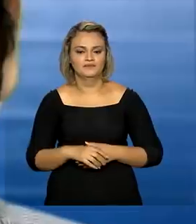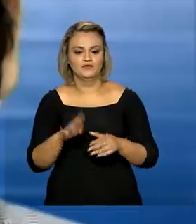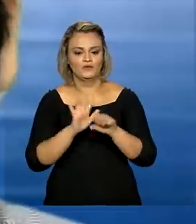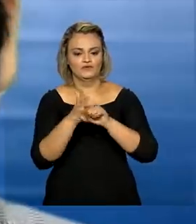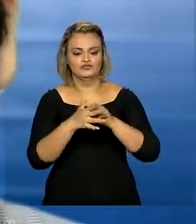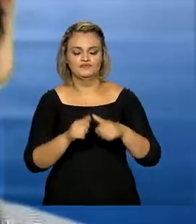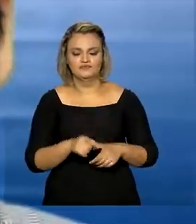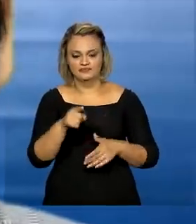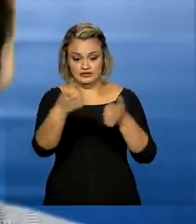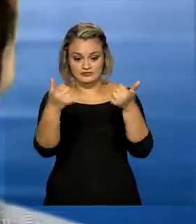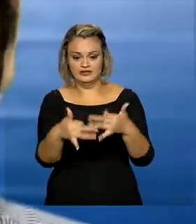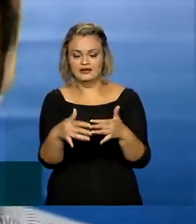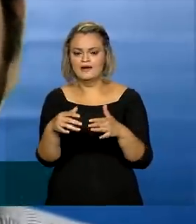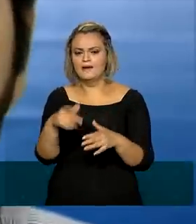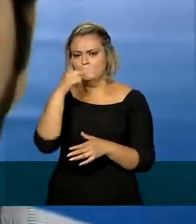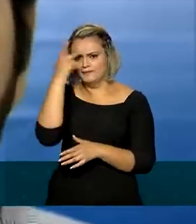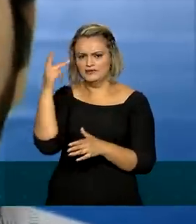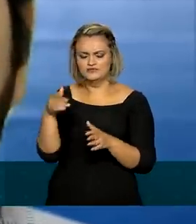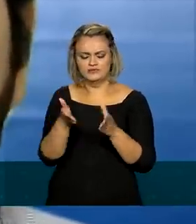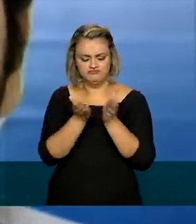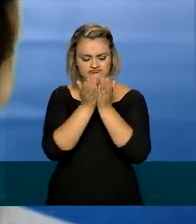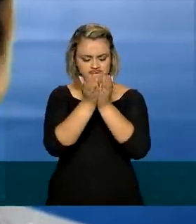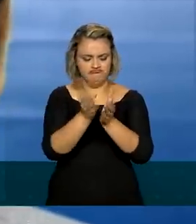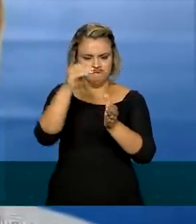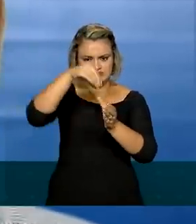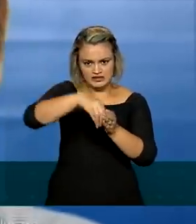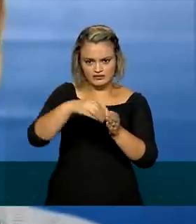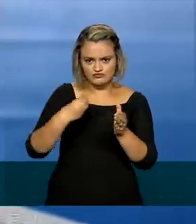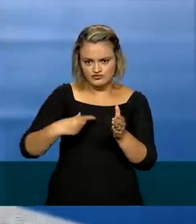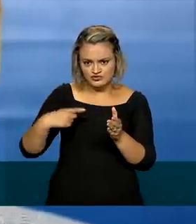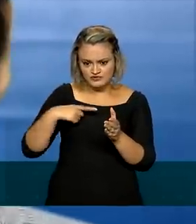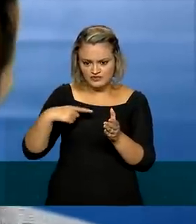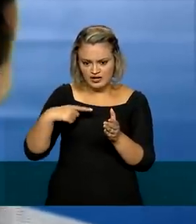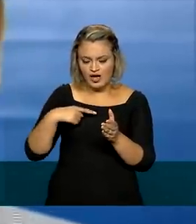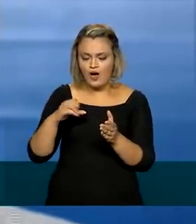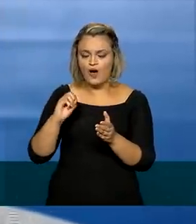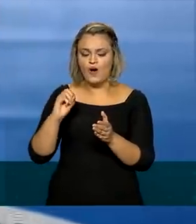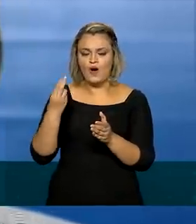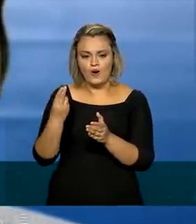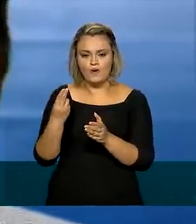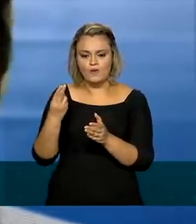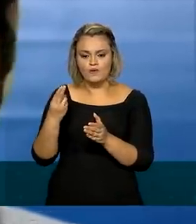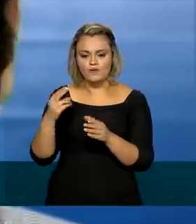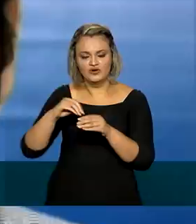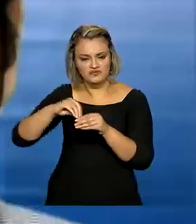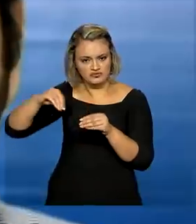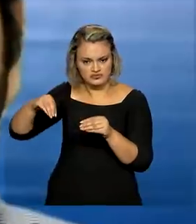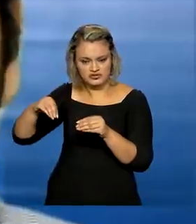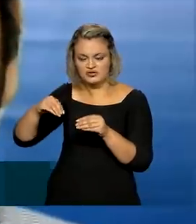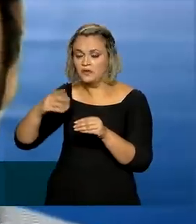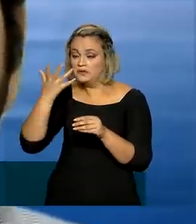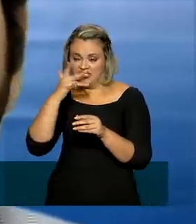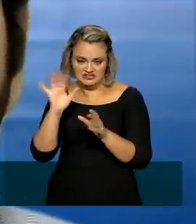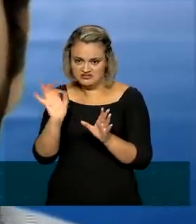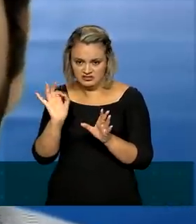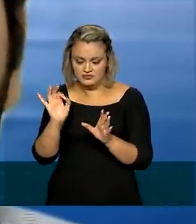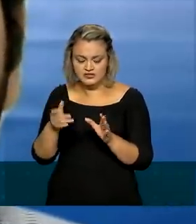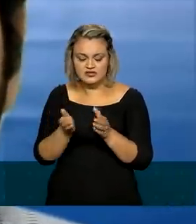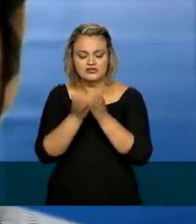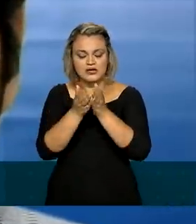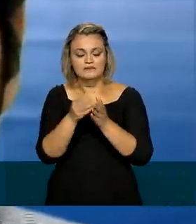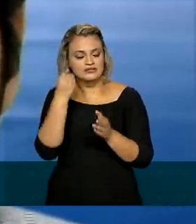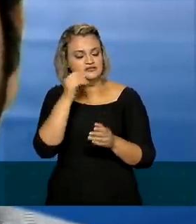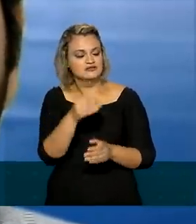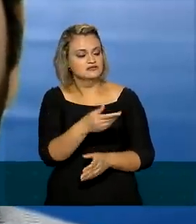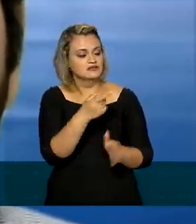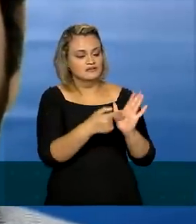Todos os passageiros, com condição de embarque, exceto aqueles que estão dispensados, como a discutiu anteriormente, crianças, devem apresentar um